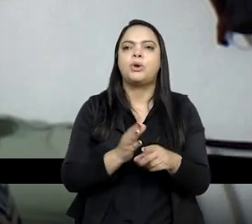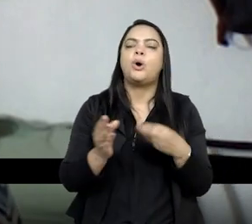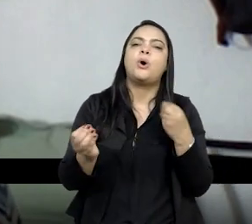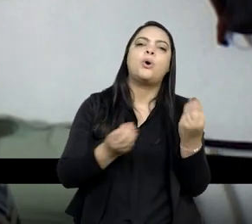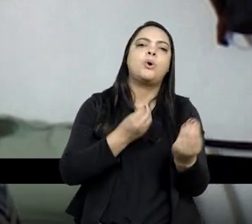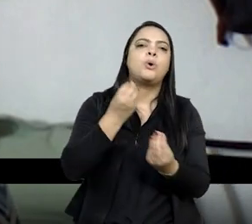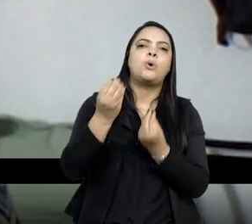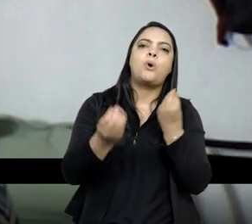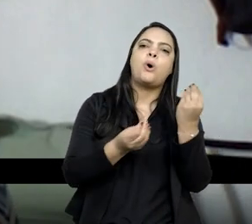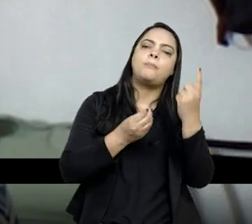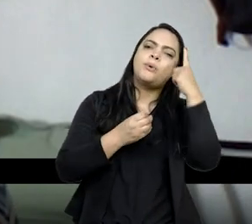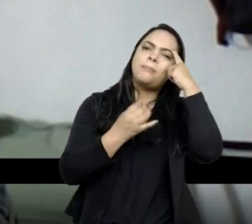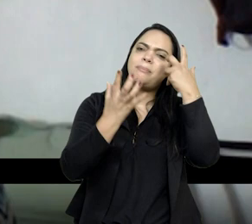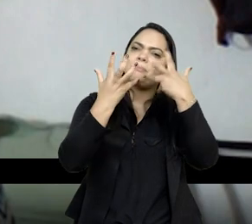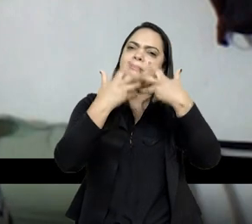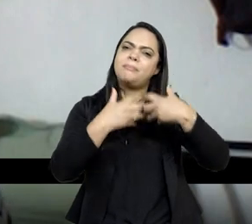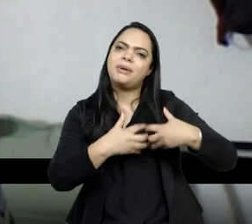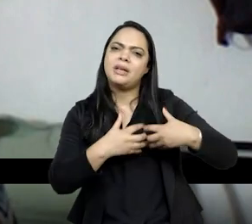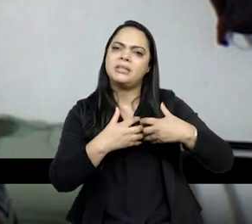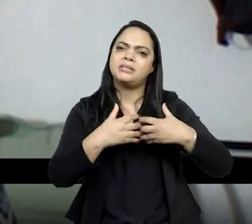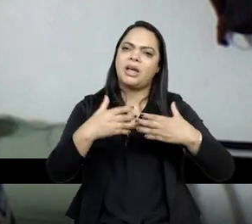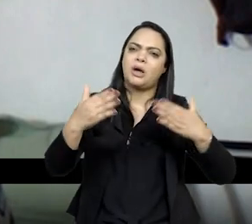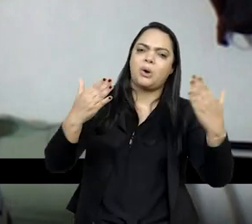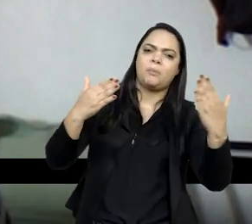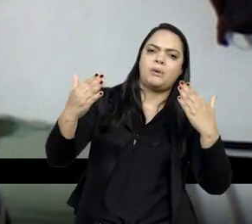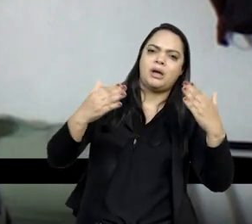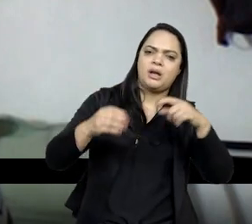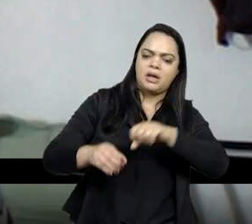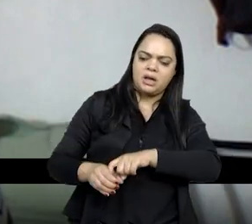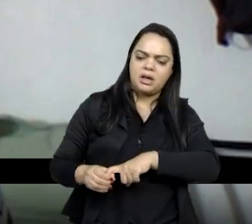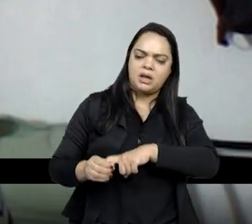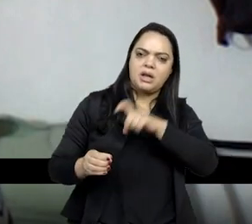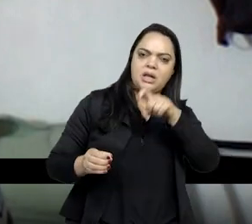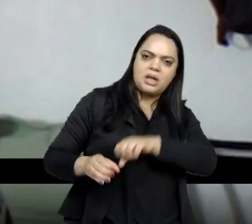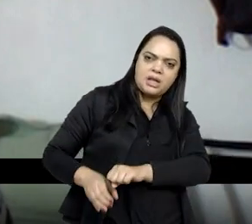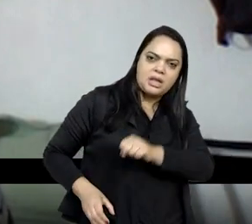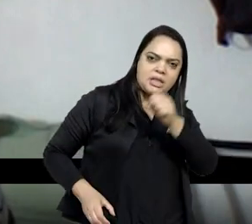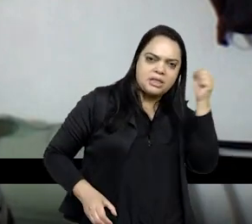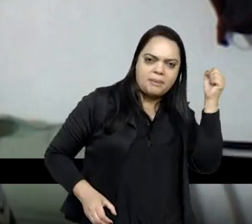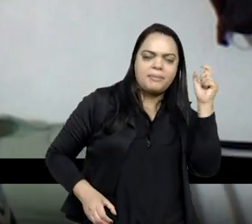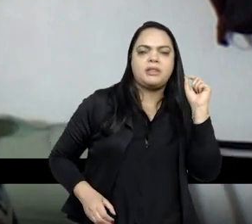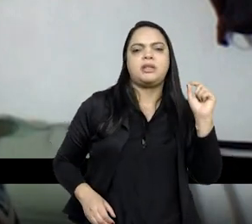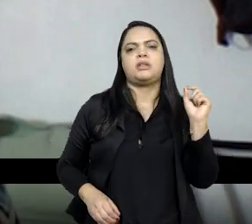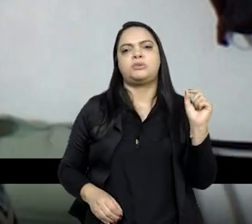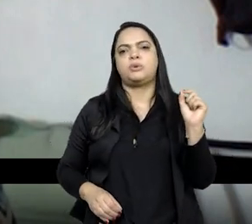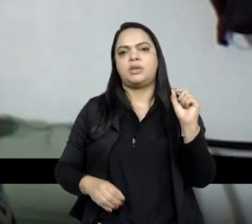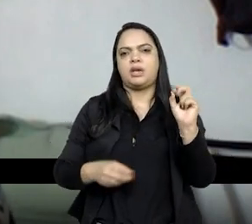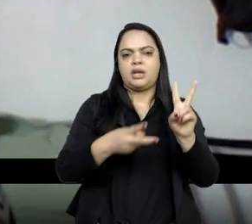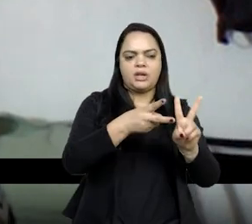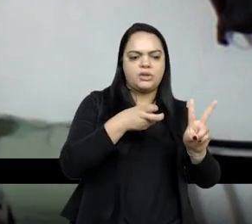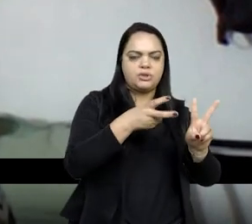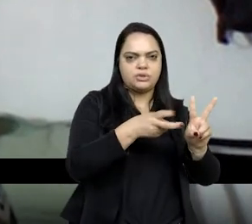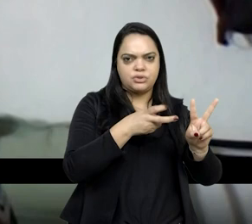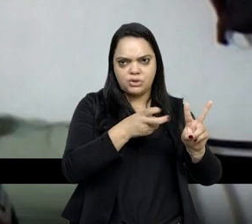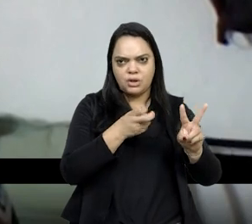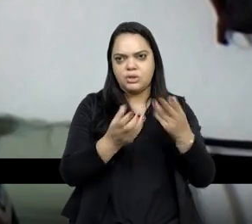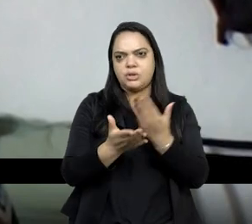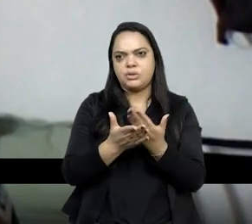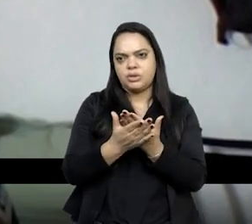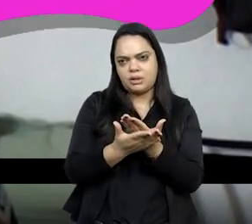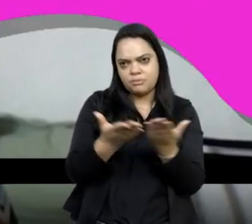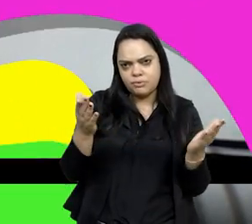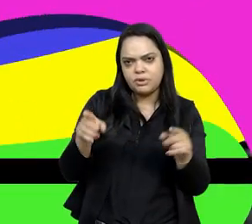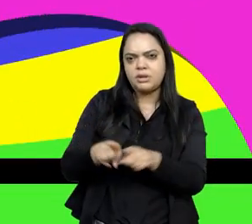pensar entre independência, independências de índios estudados por você em sua dissertação, e os índios